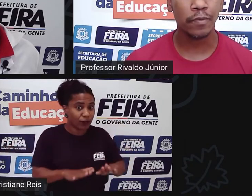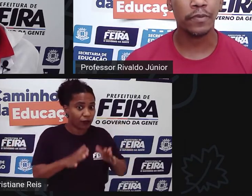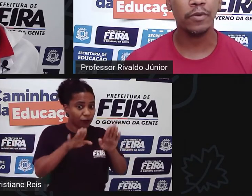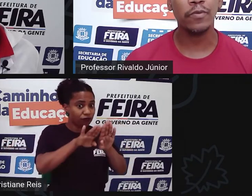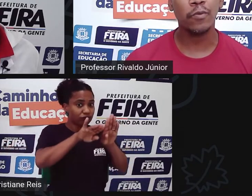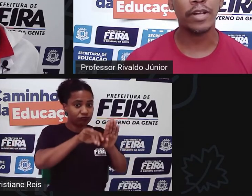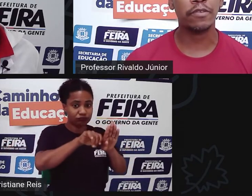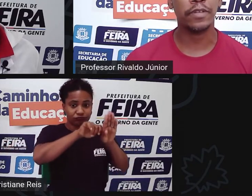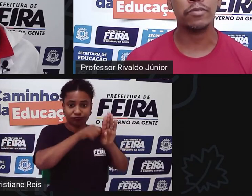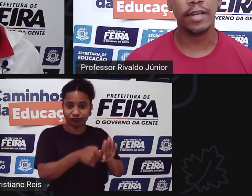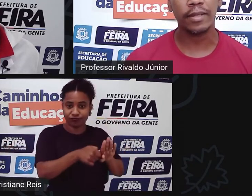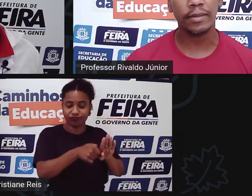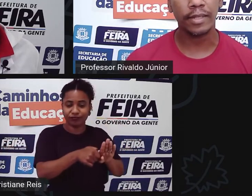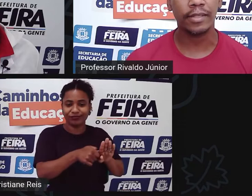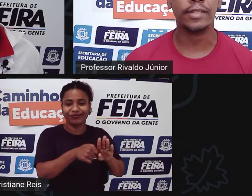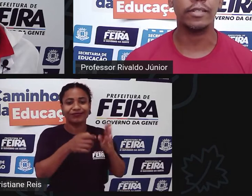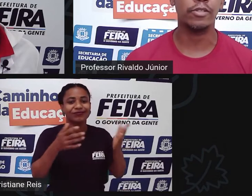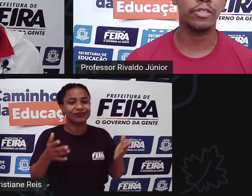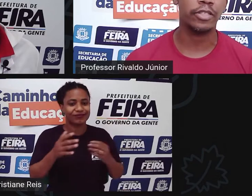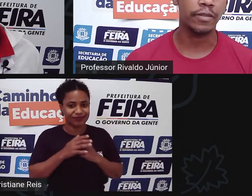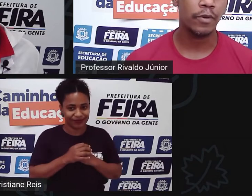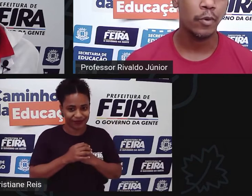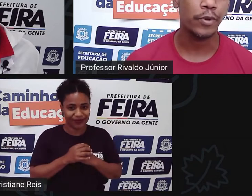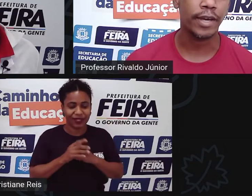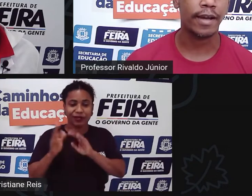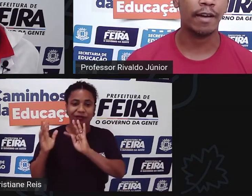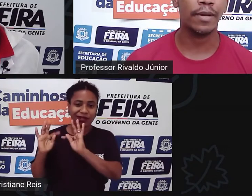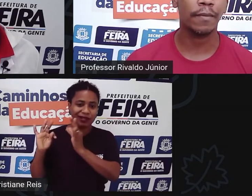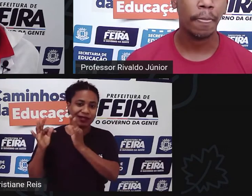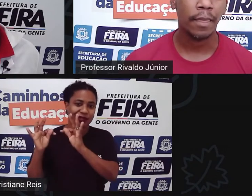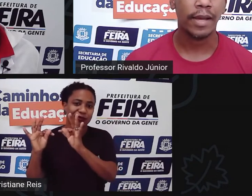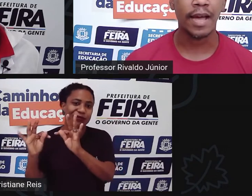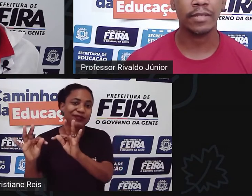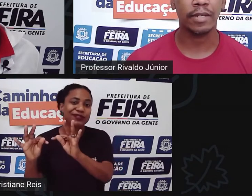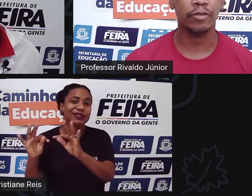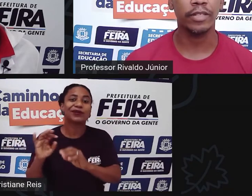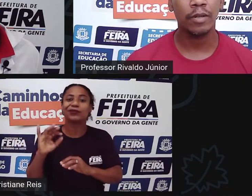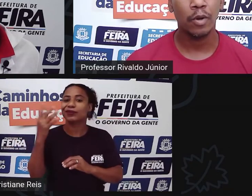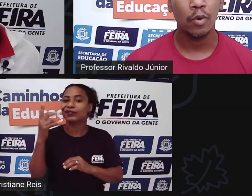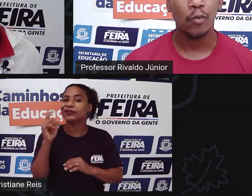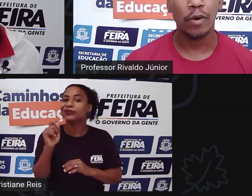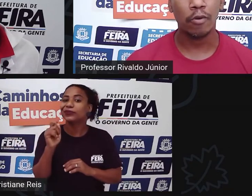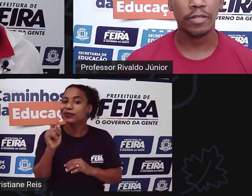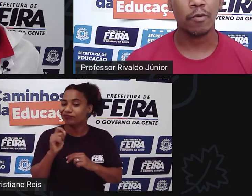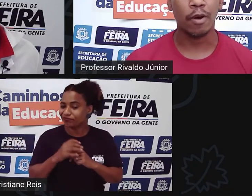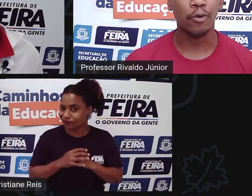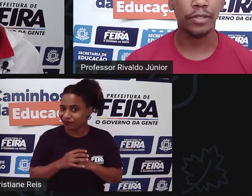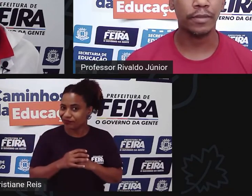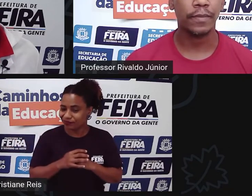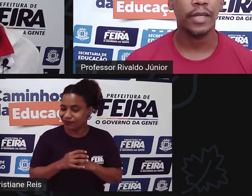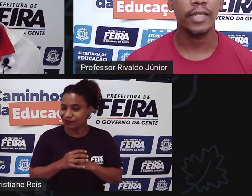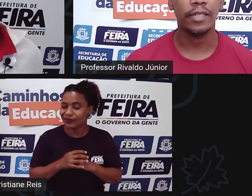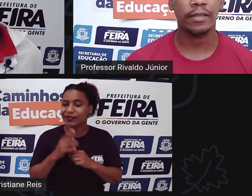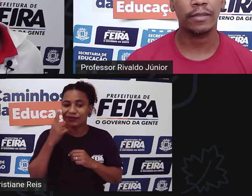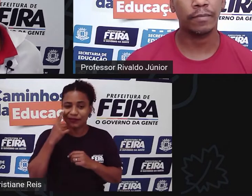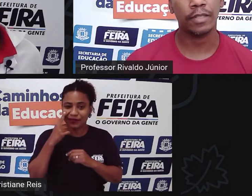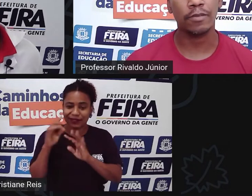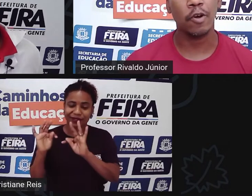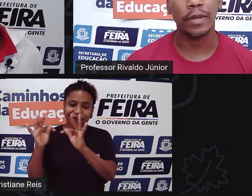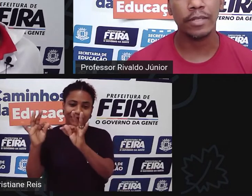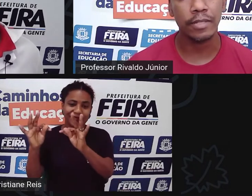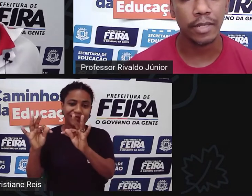disso vem o advento da tecnologia o que acaba casando uma coisa com a outra e